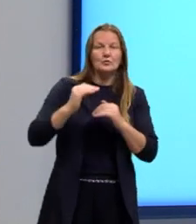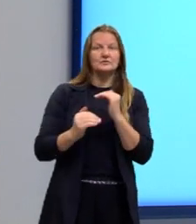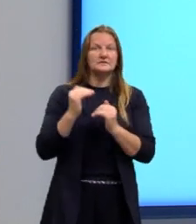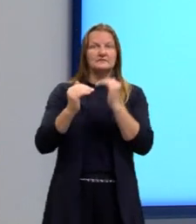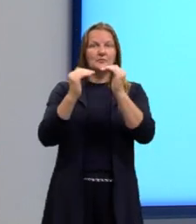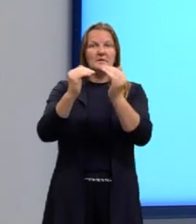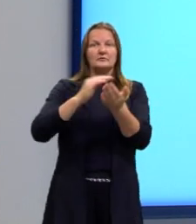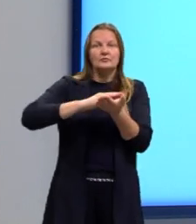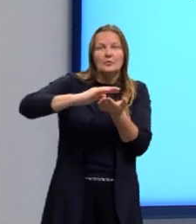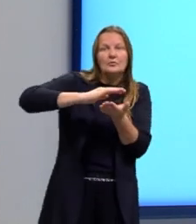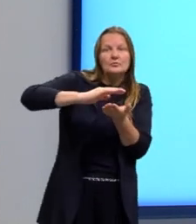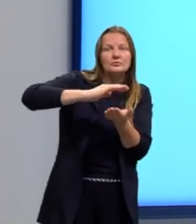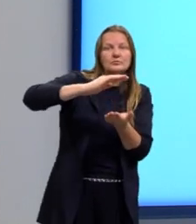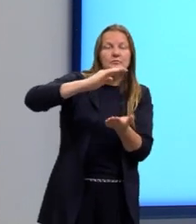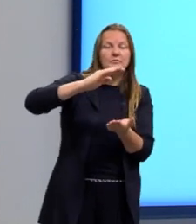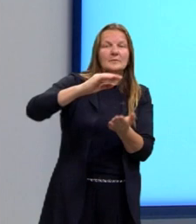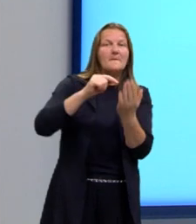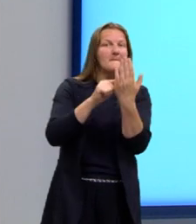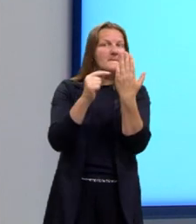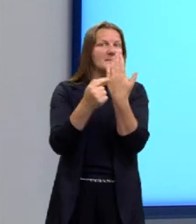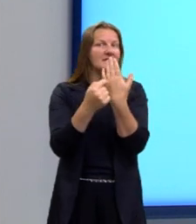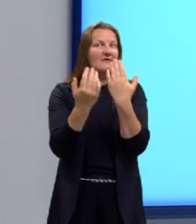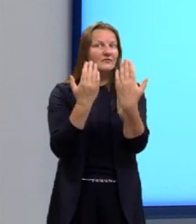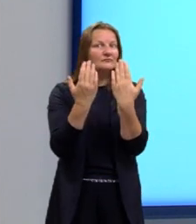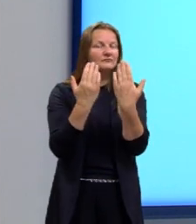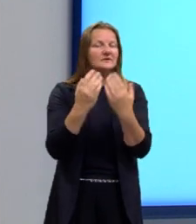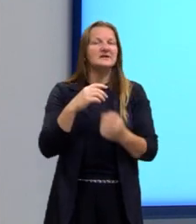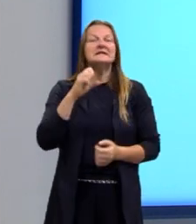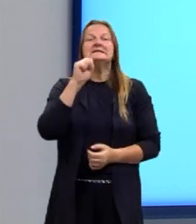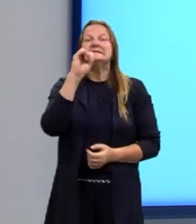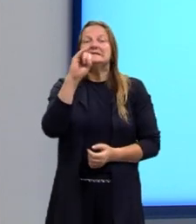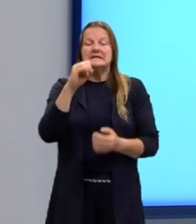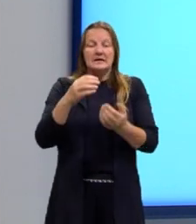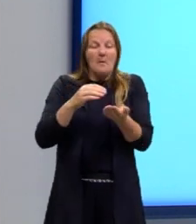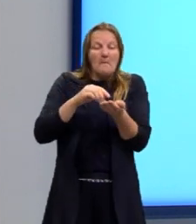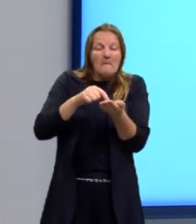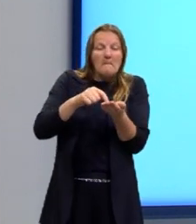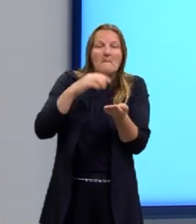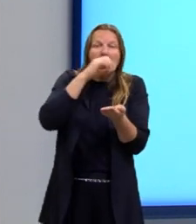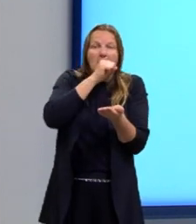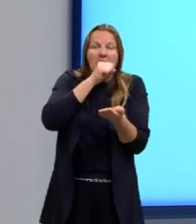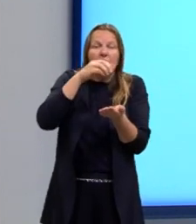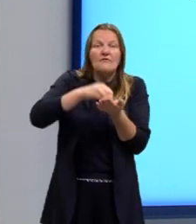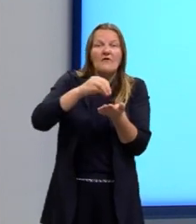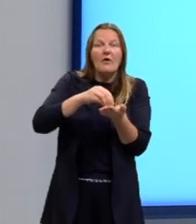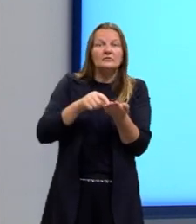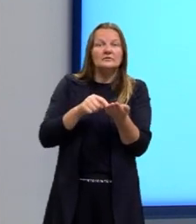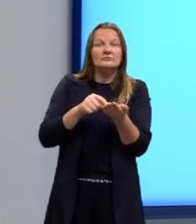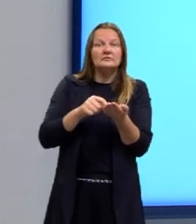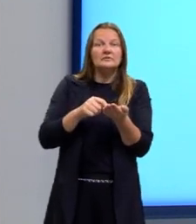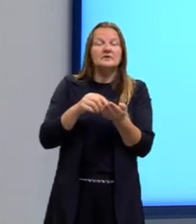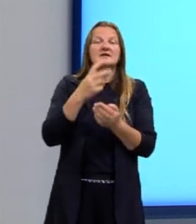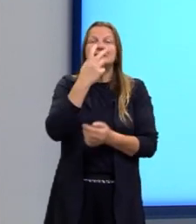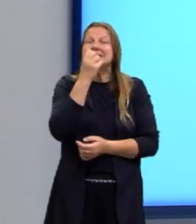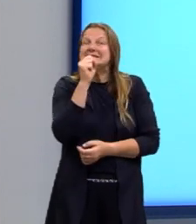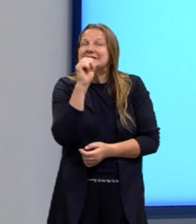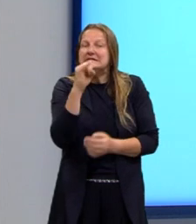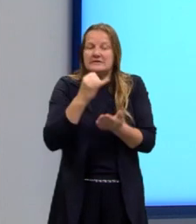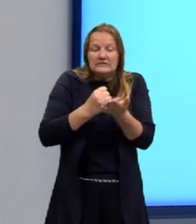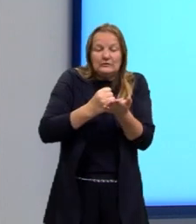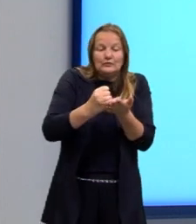é preciso compreender que sem o pão não há sanduíche. Do mesmo modo que sem a